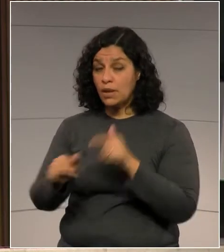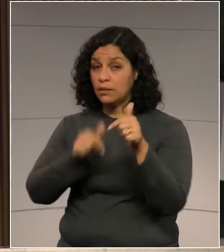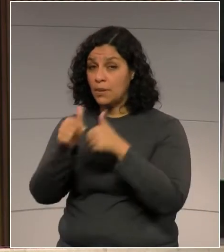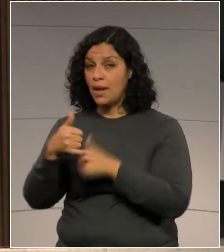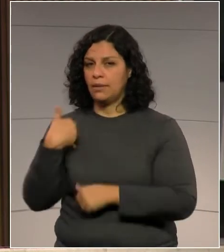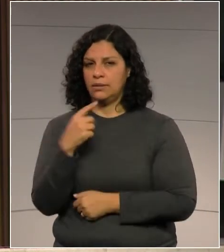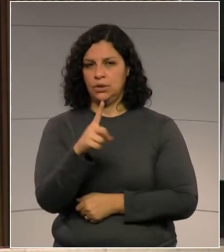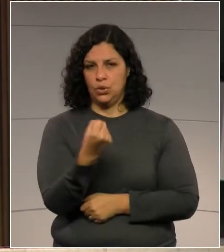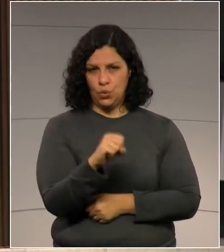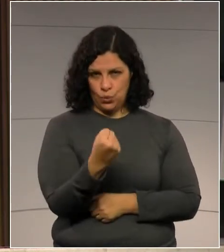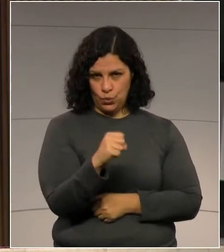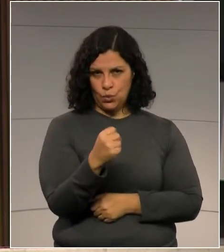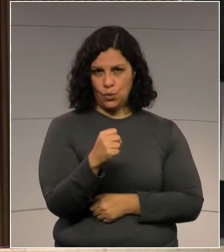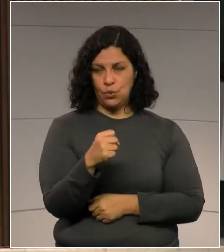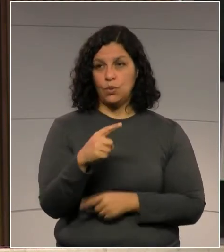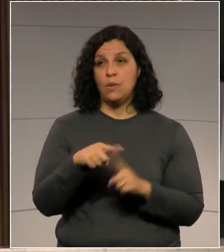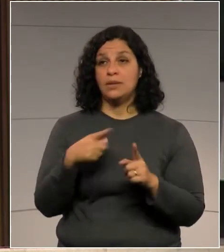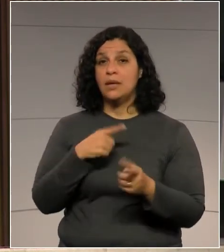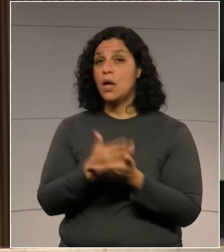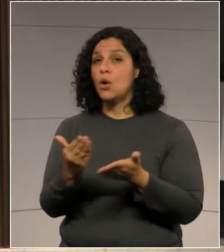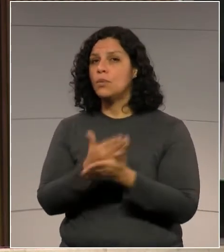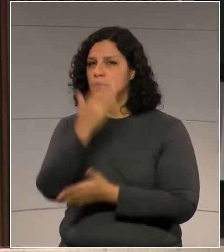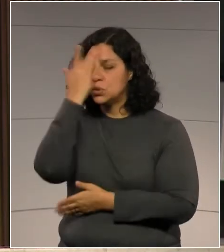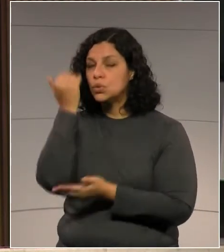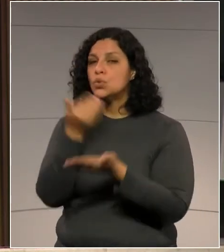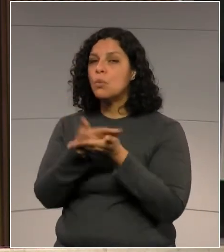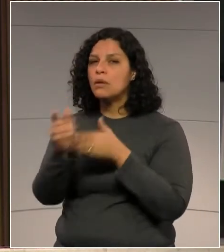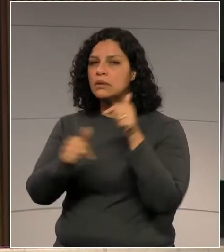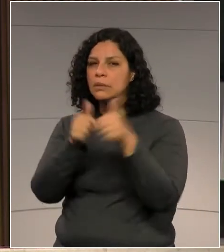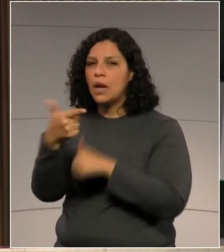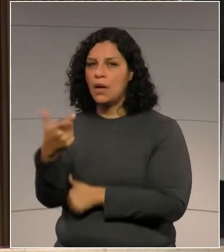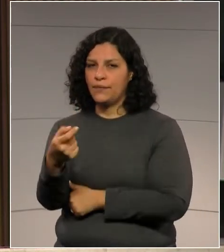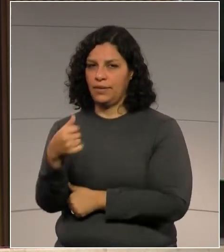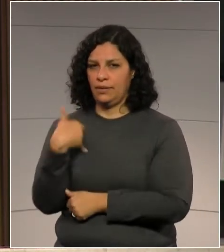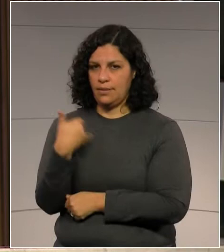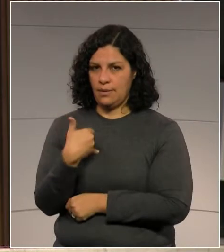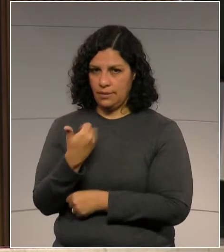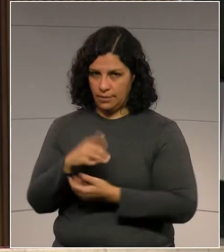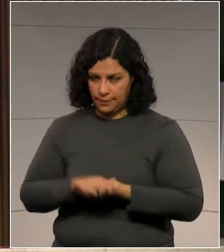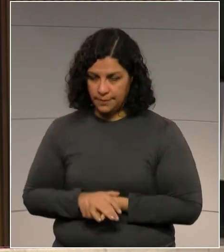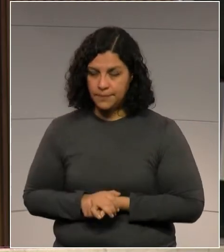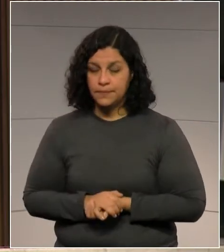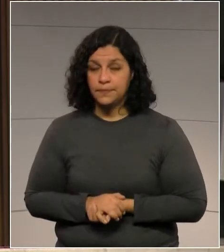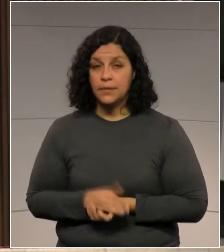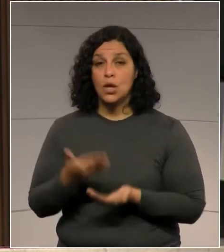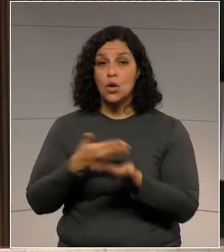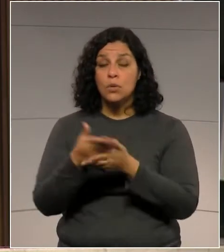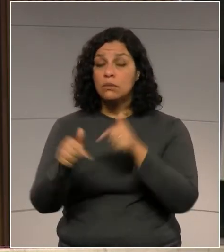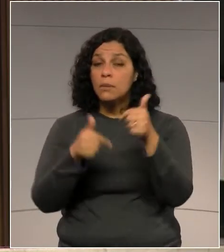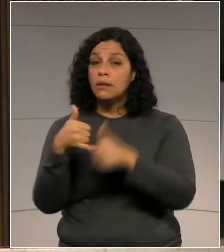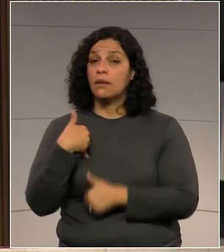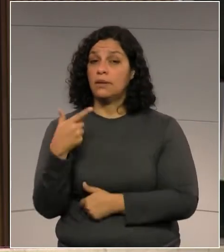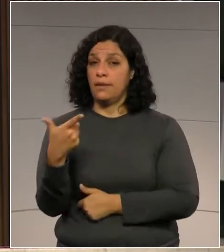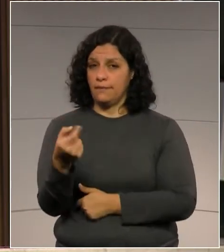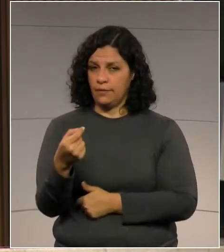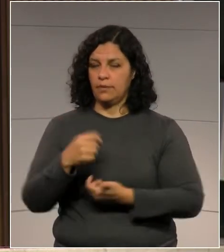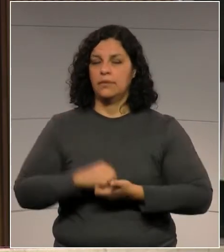18. Mas tem quem comece com 20. Um pouco mais tarde. Começa com 20.